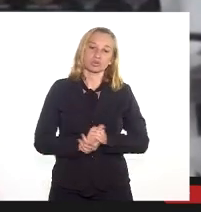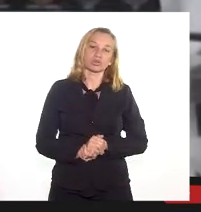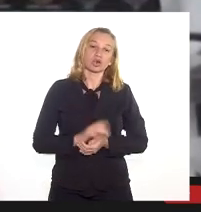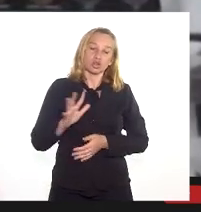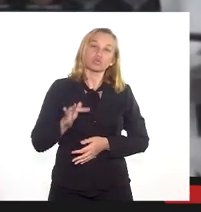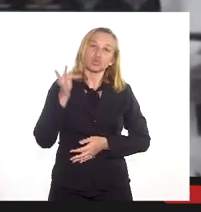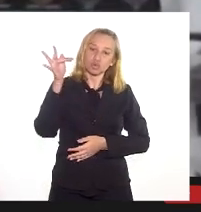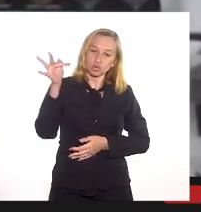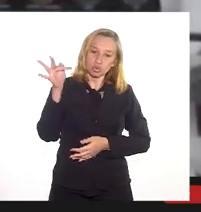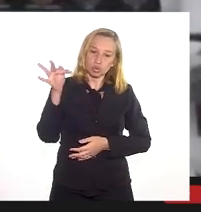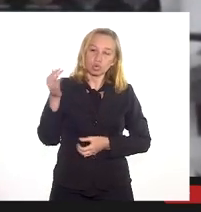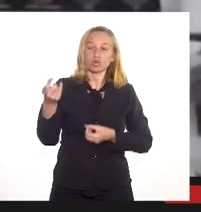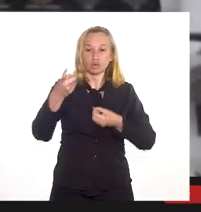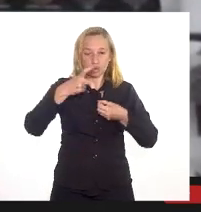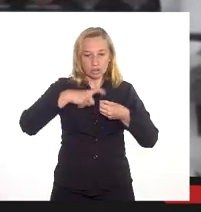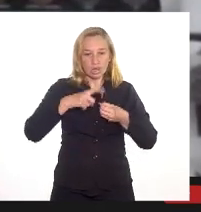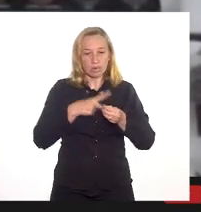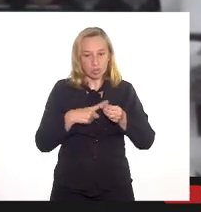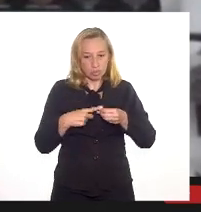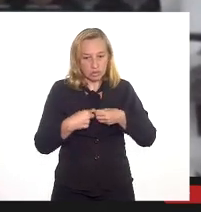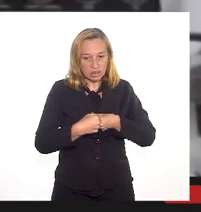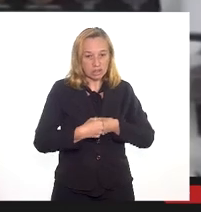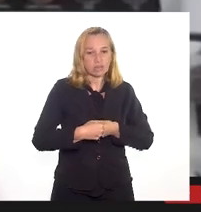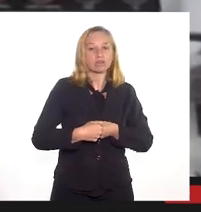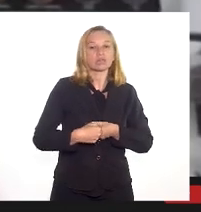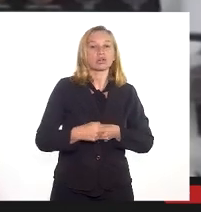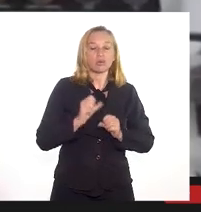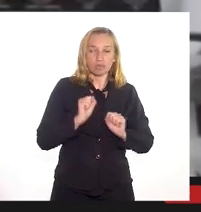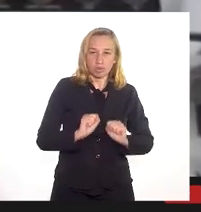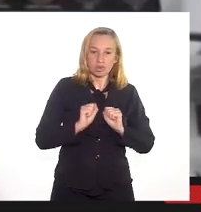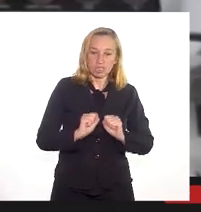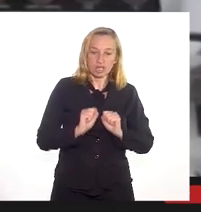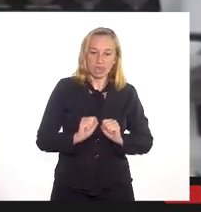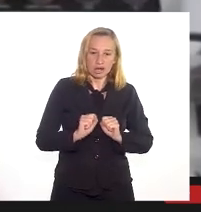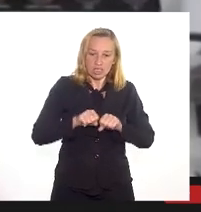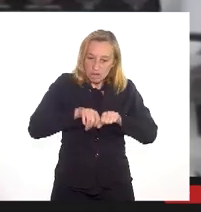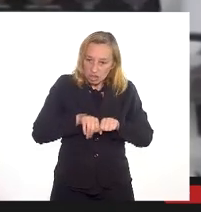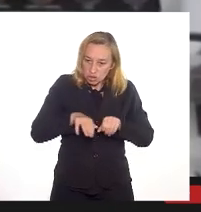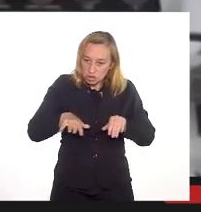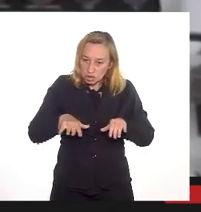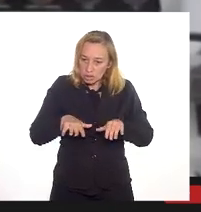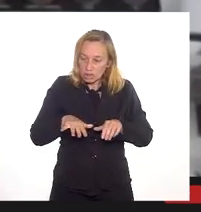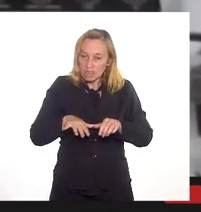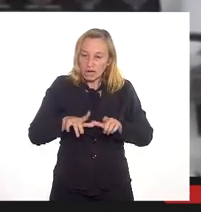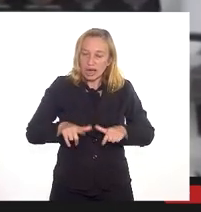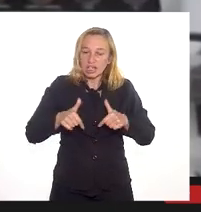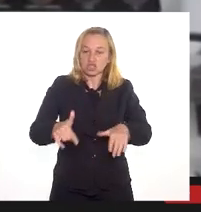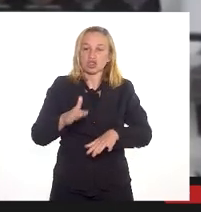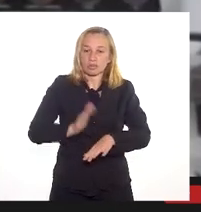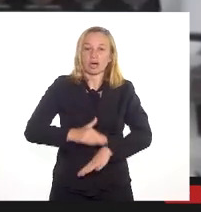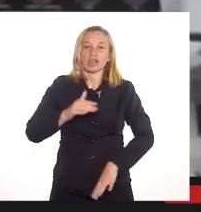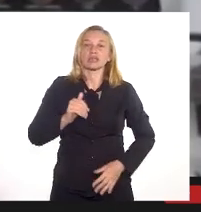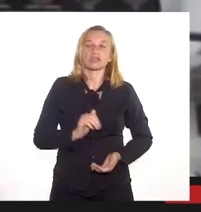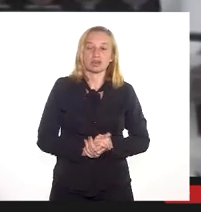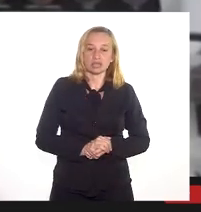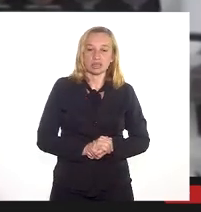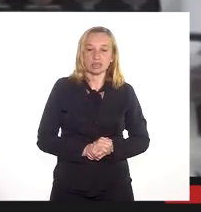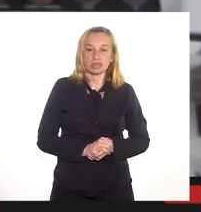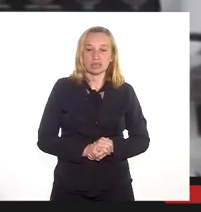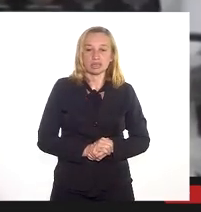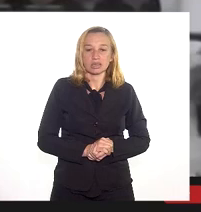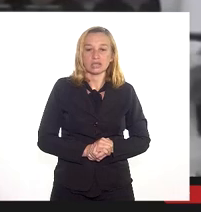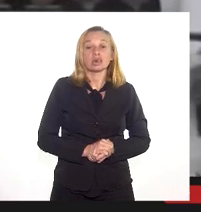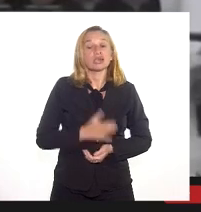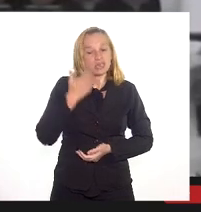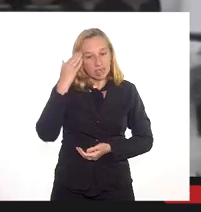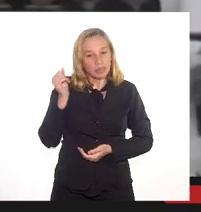futuro, quando essa área voltar para o município, o município poderá explorar essa área da forma que achar melhor. Sabendo que